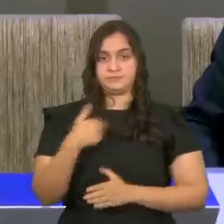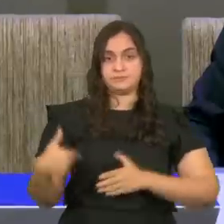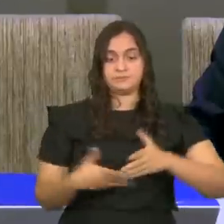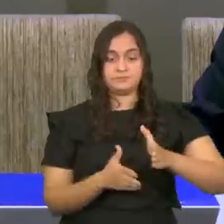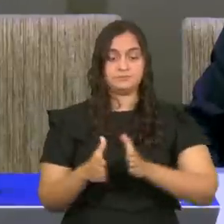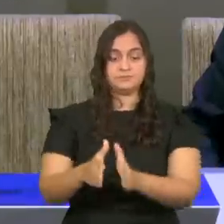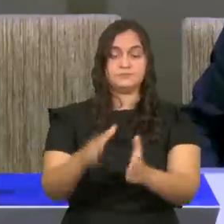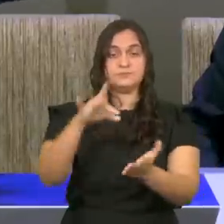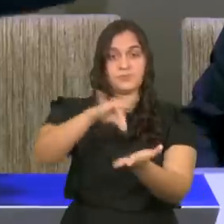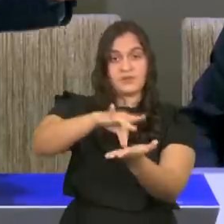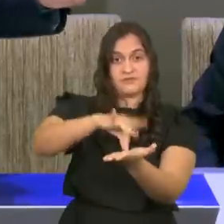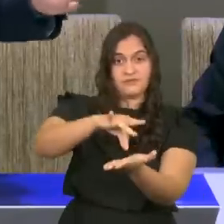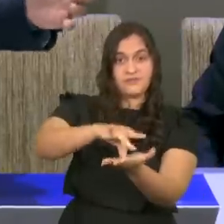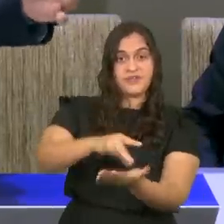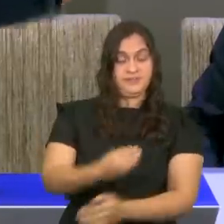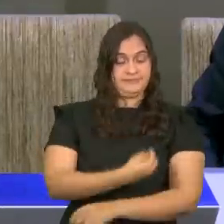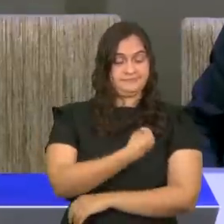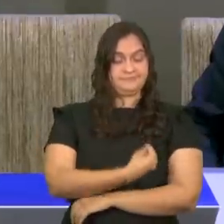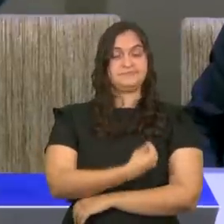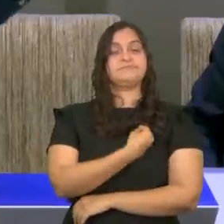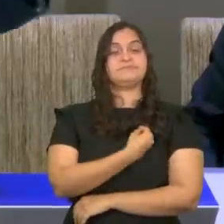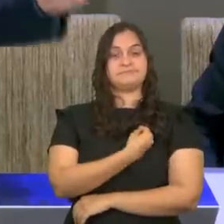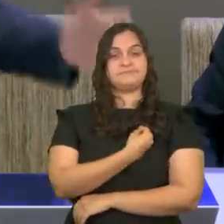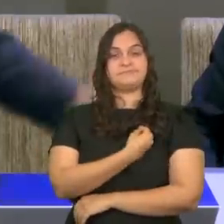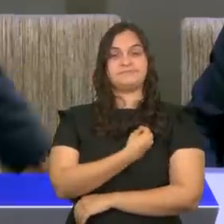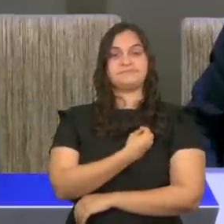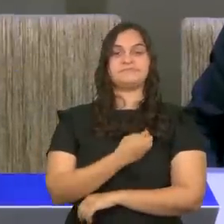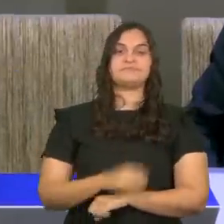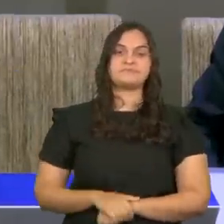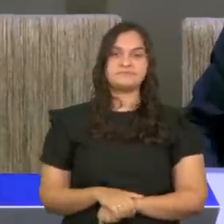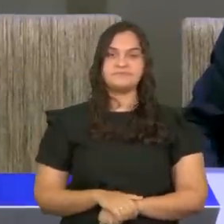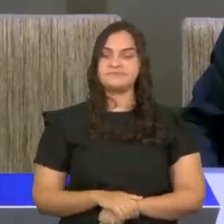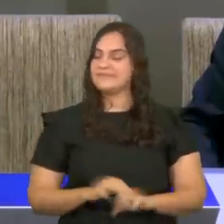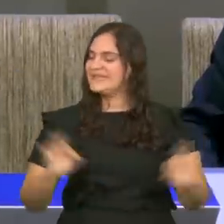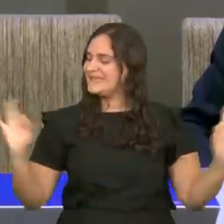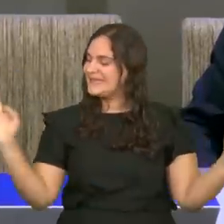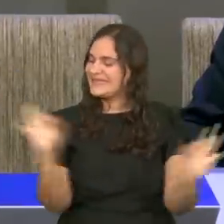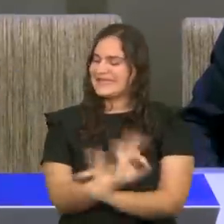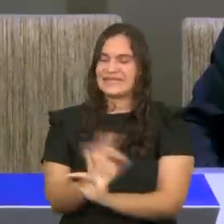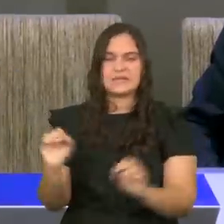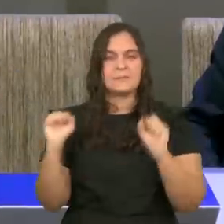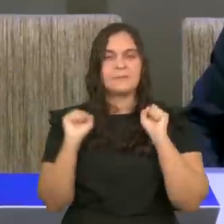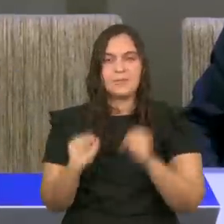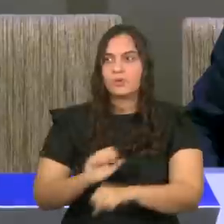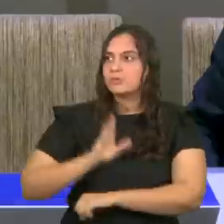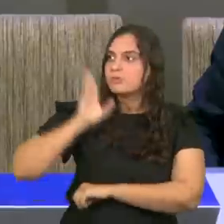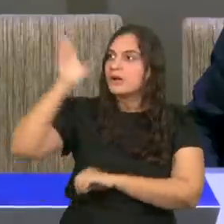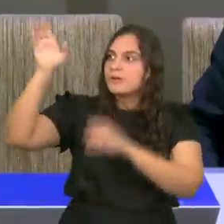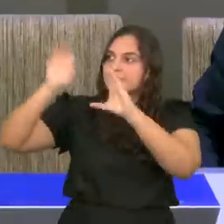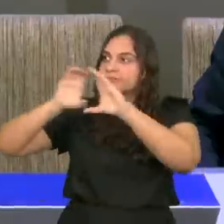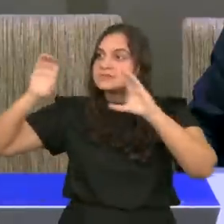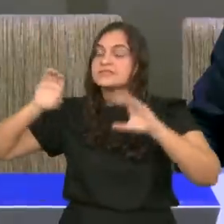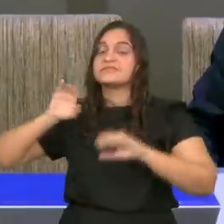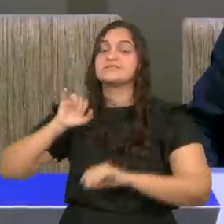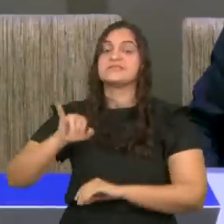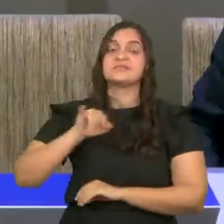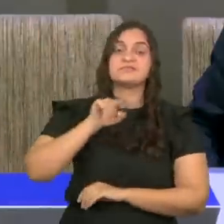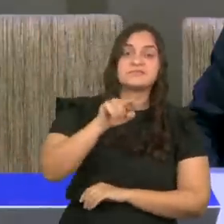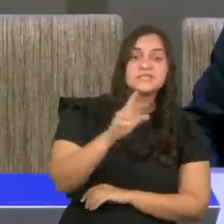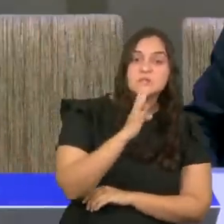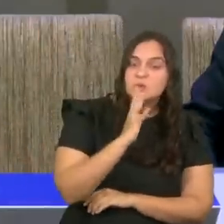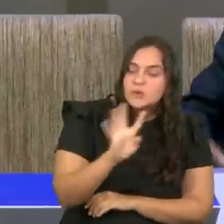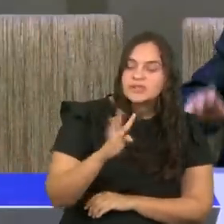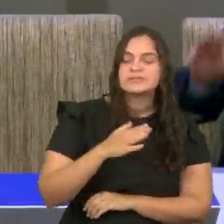a verdade e a vida. E ninguém vem ao Pai a não ser por mim. Quem